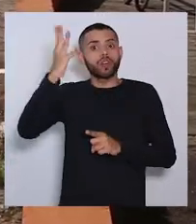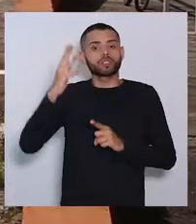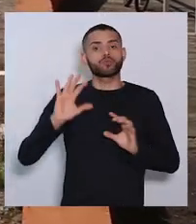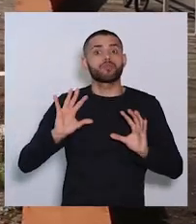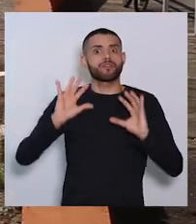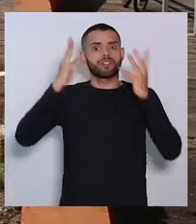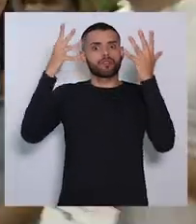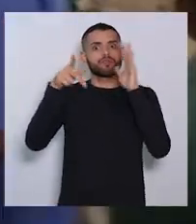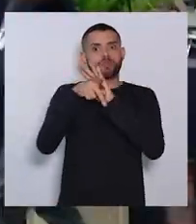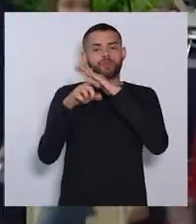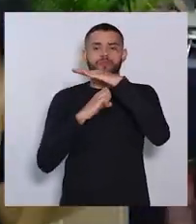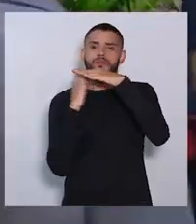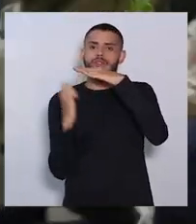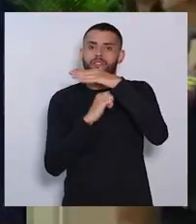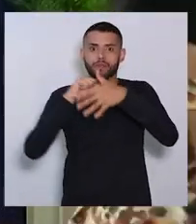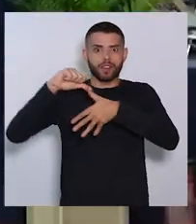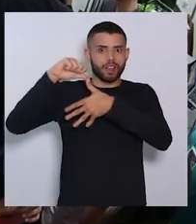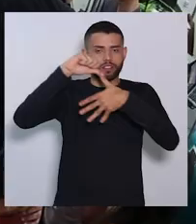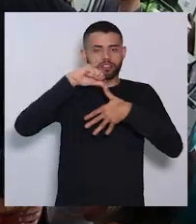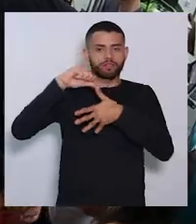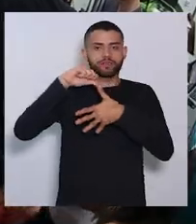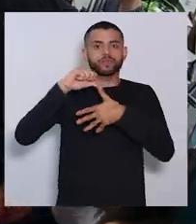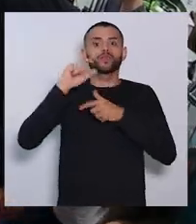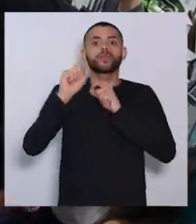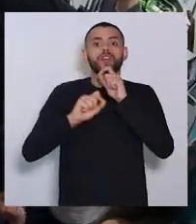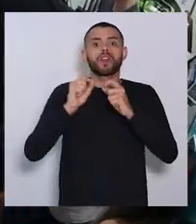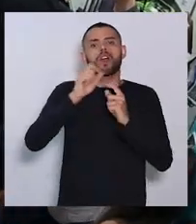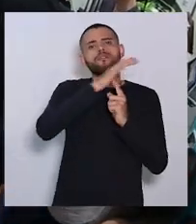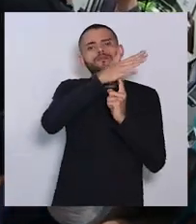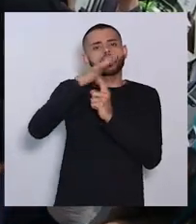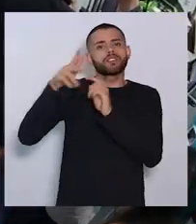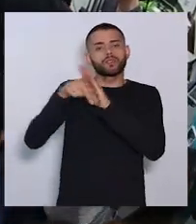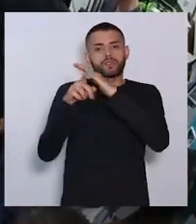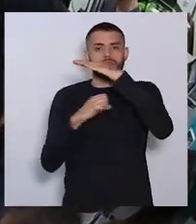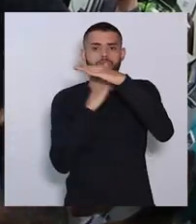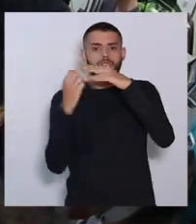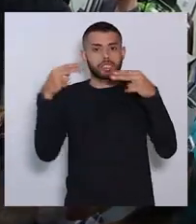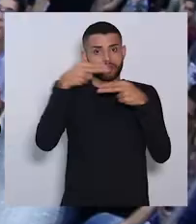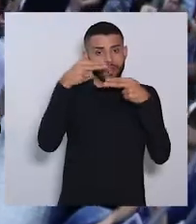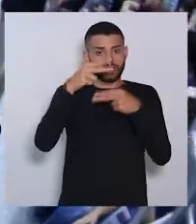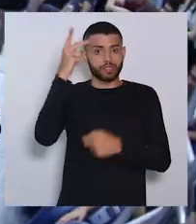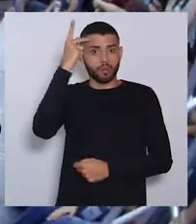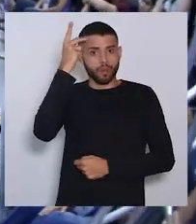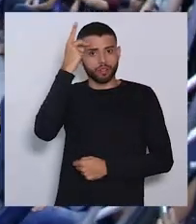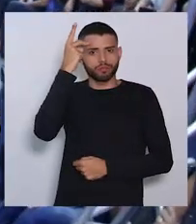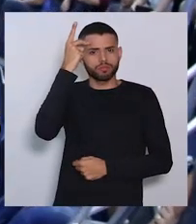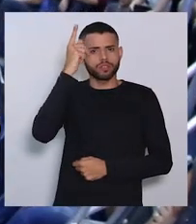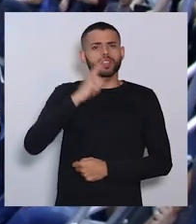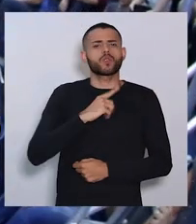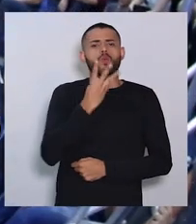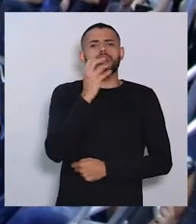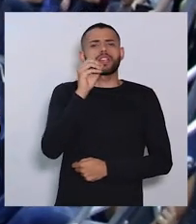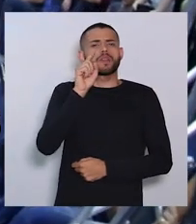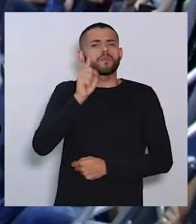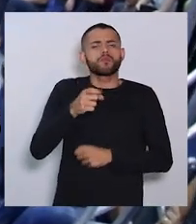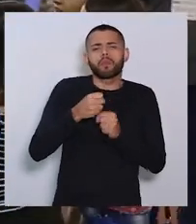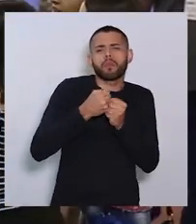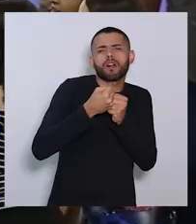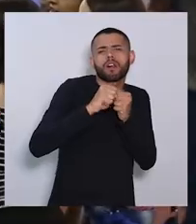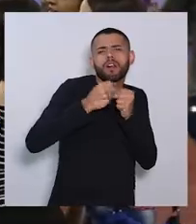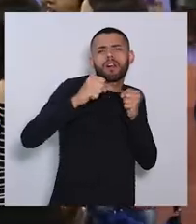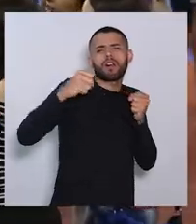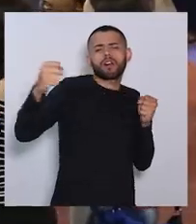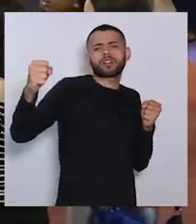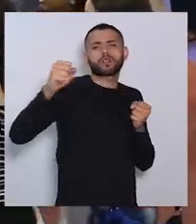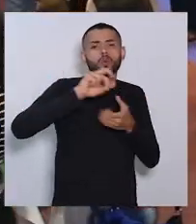evento de empreendedorismo da América Latina, a Feira do Empreendedor Sebrae São Paulo. Nos mais de 40 mil metros quadrados